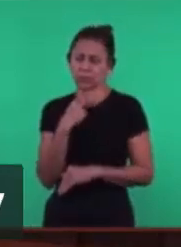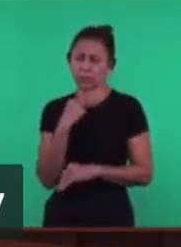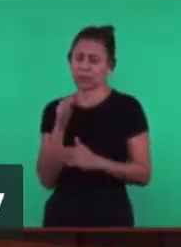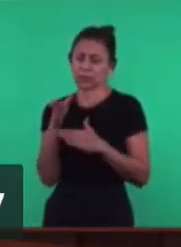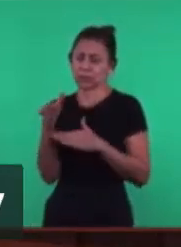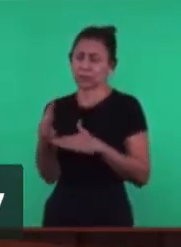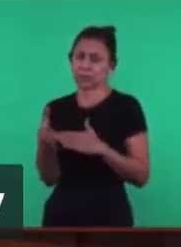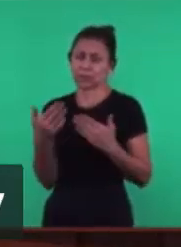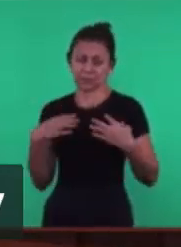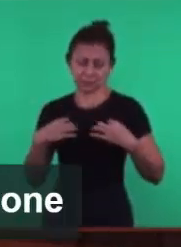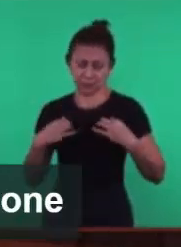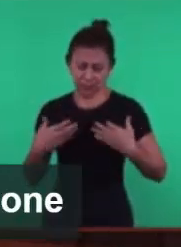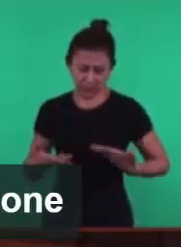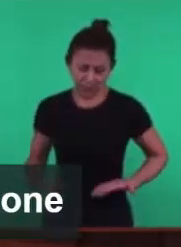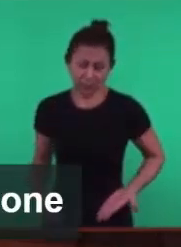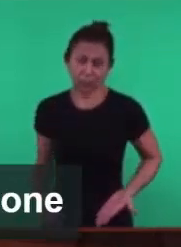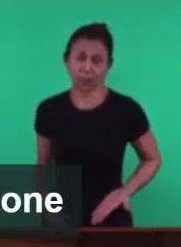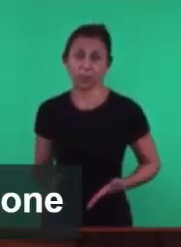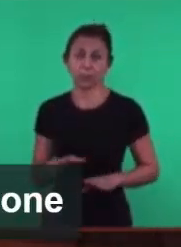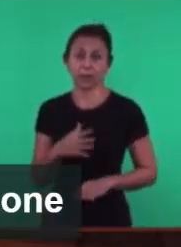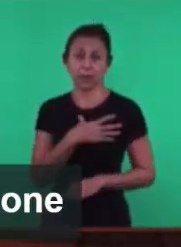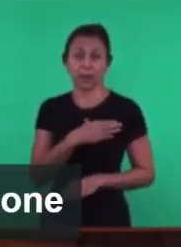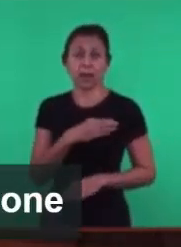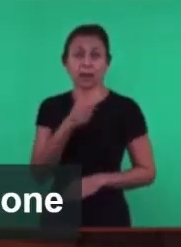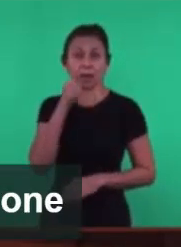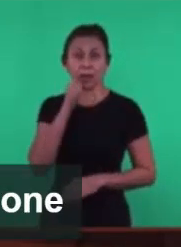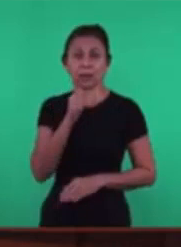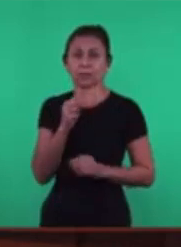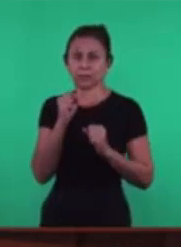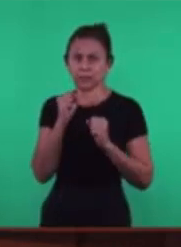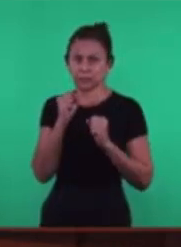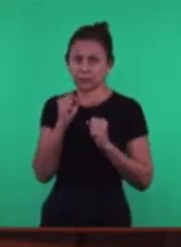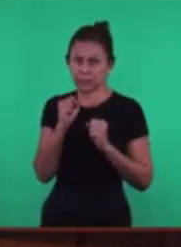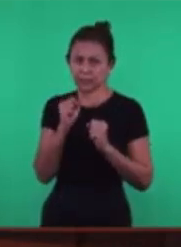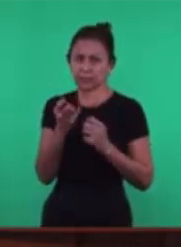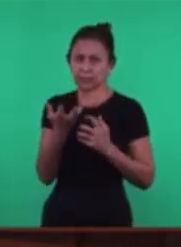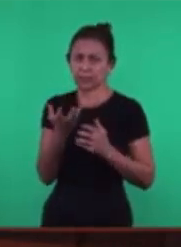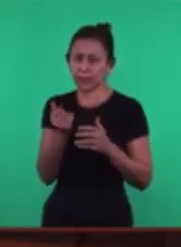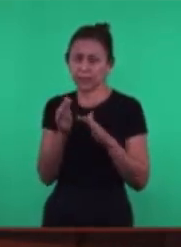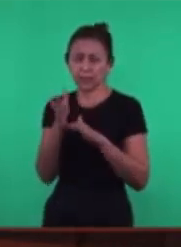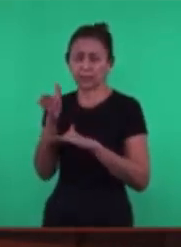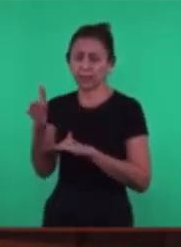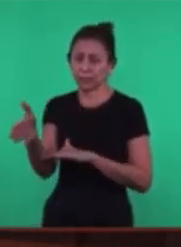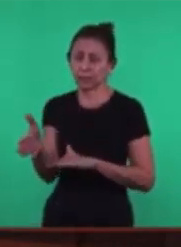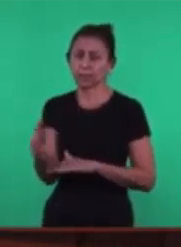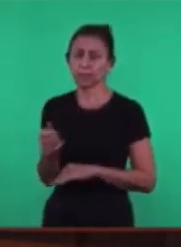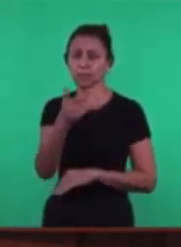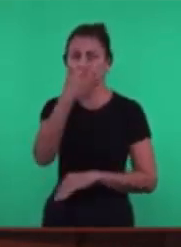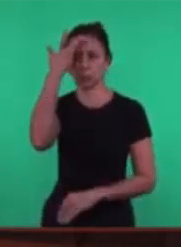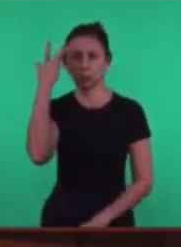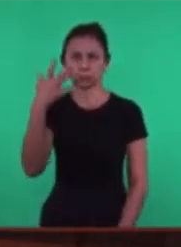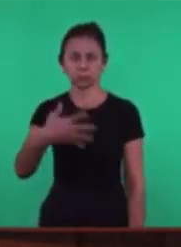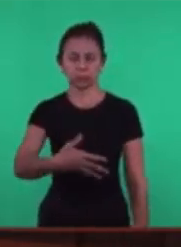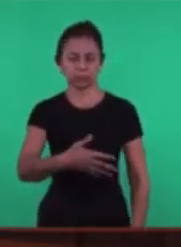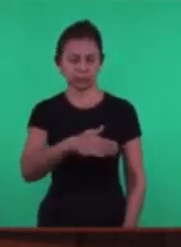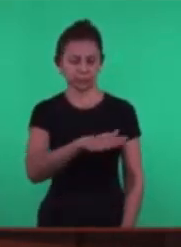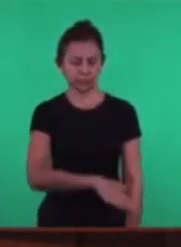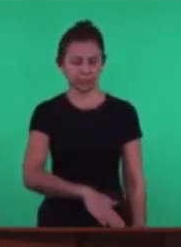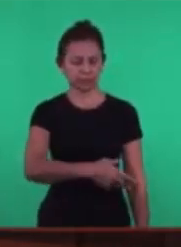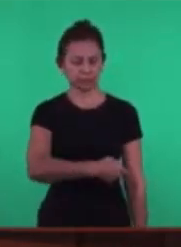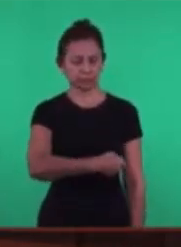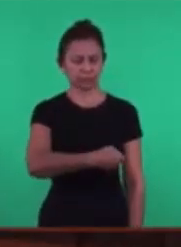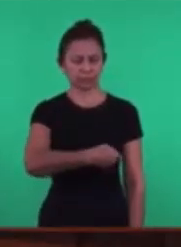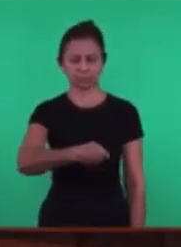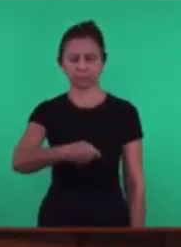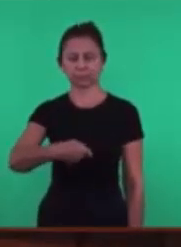não estamos Trajados Mas ela Não pode entrar Alguém Conduziu a criança Para aquela Sala